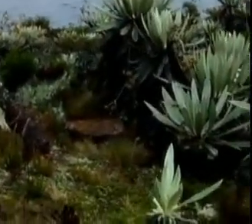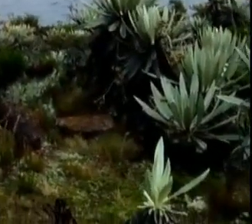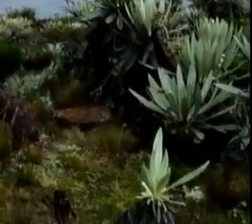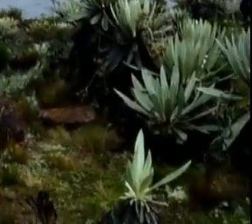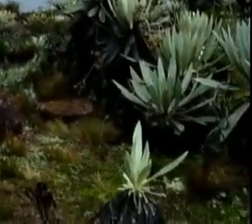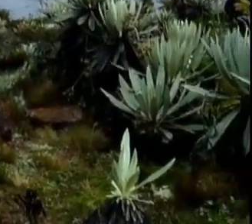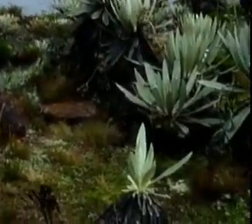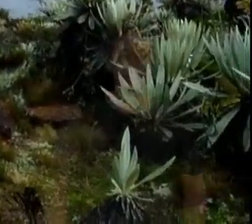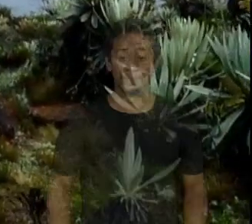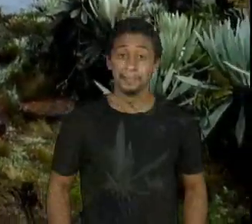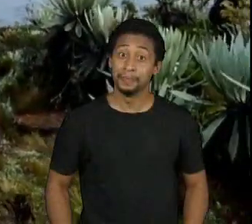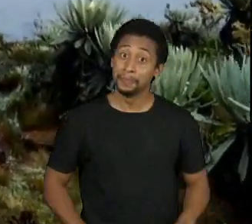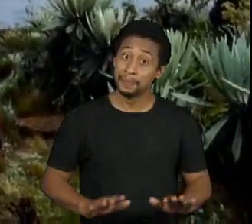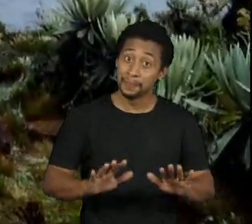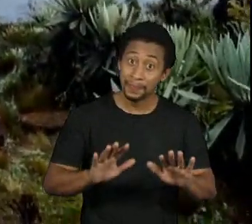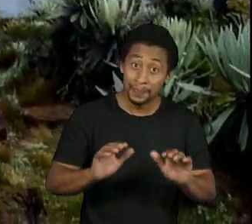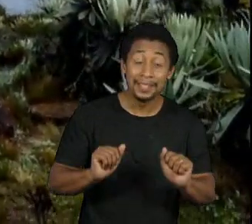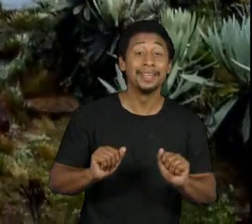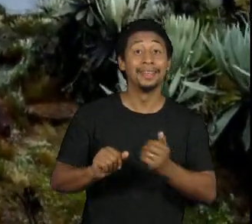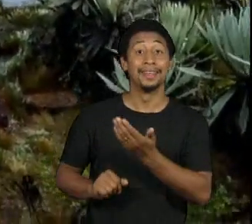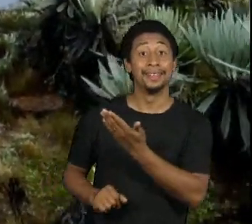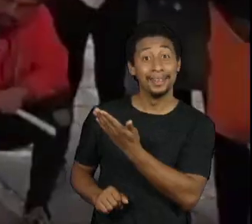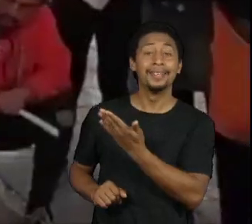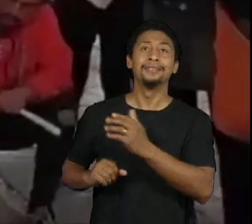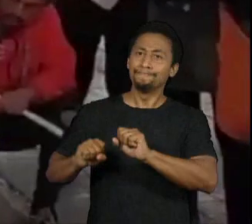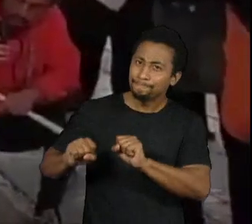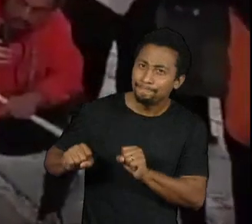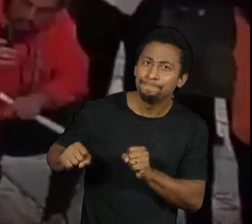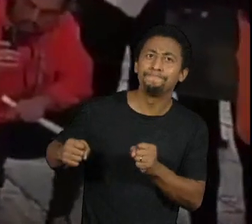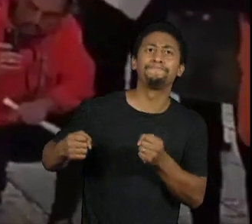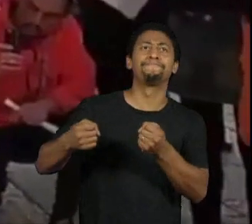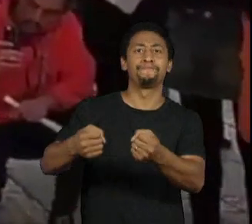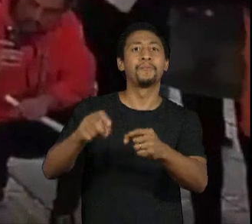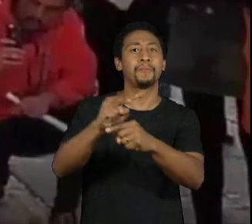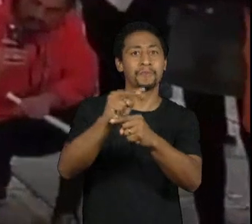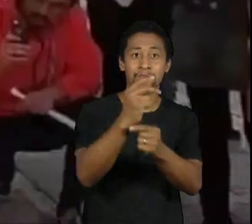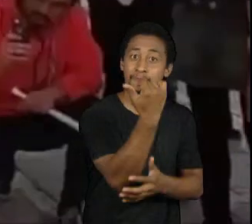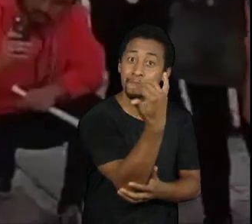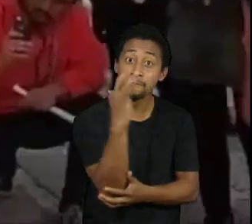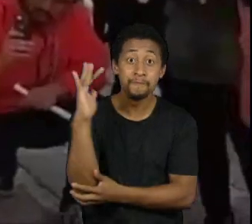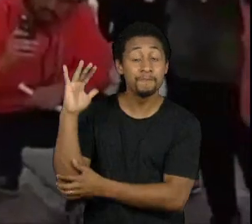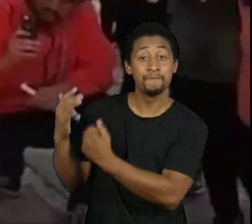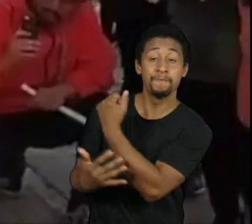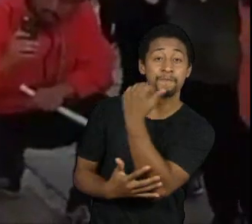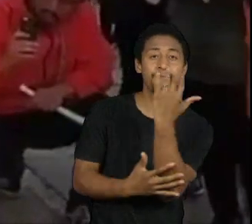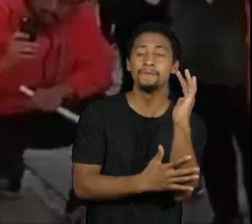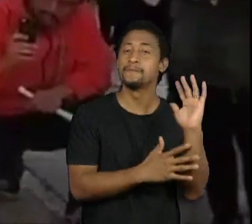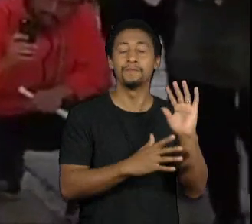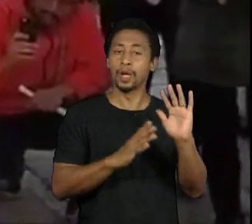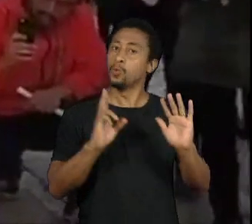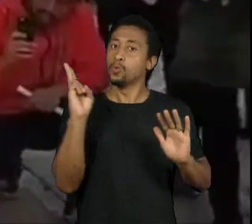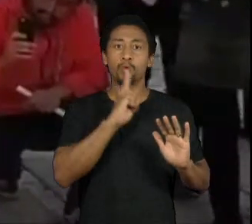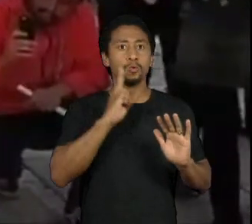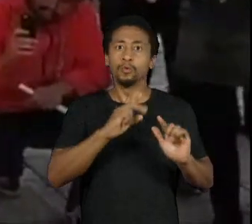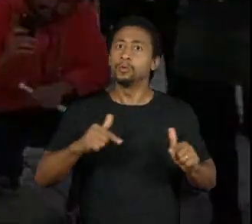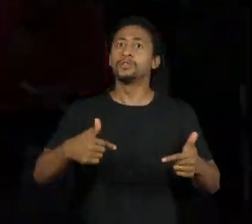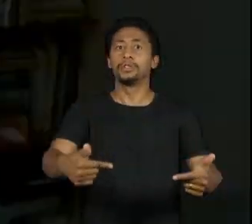Os motivos para Francisco se dedicar às causas ambientais são naturais e urgentes.